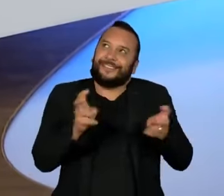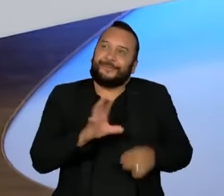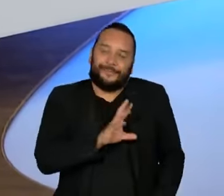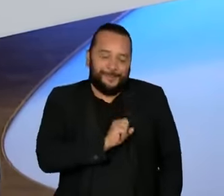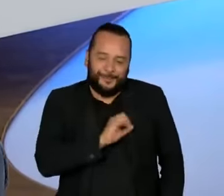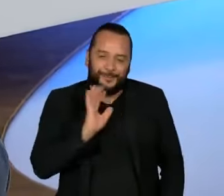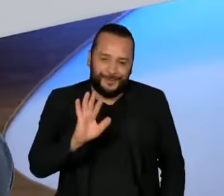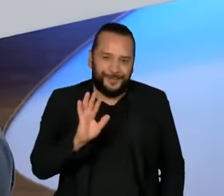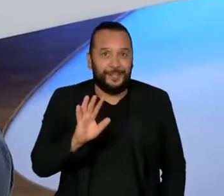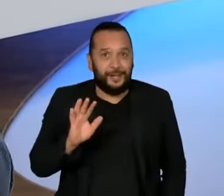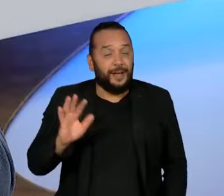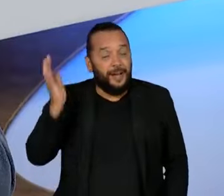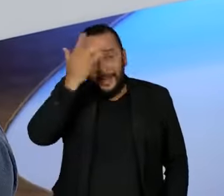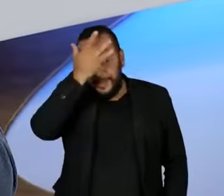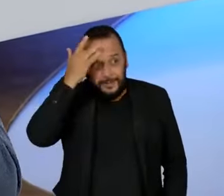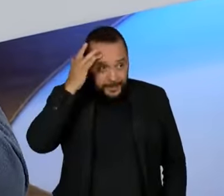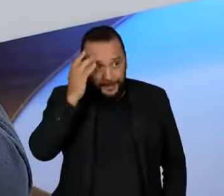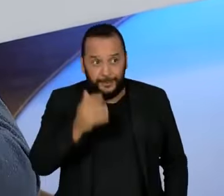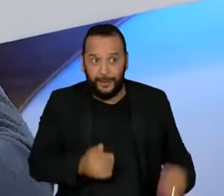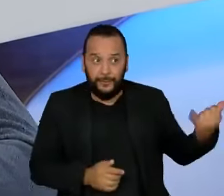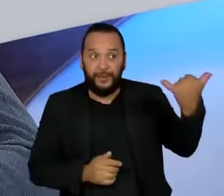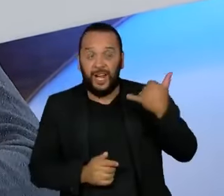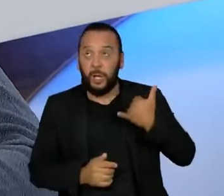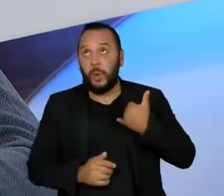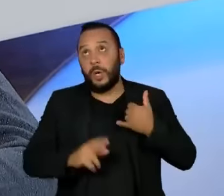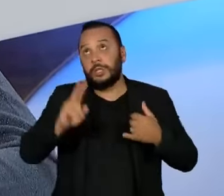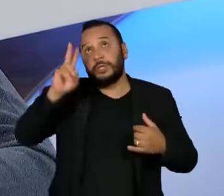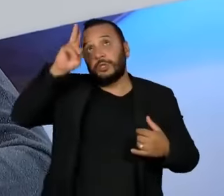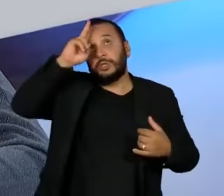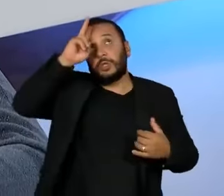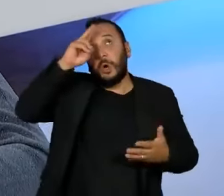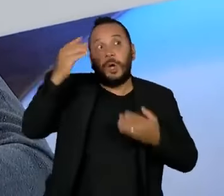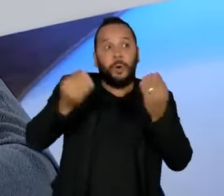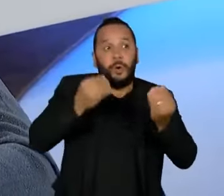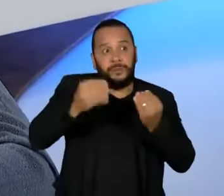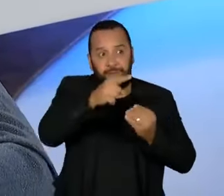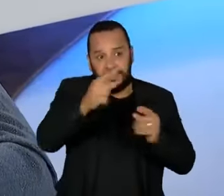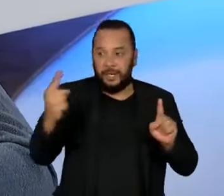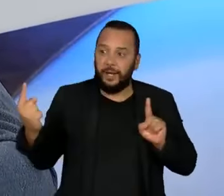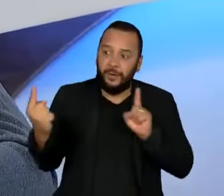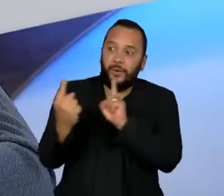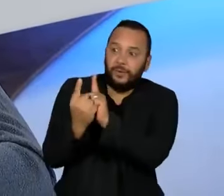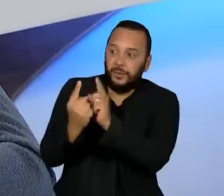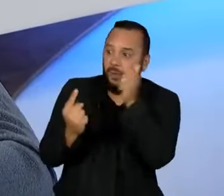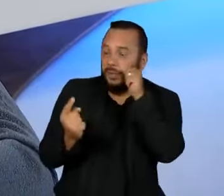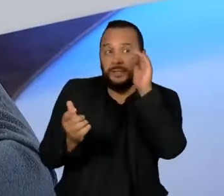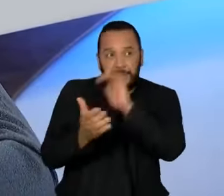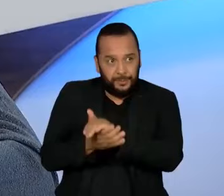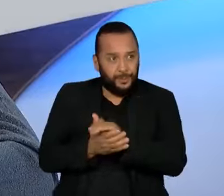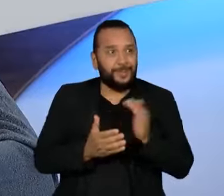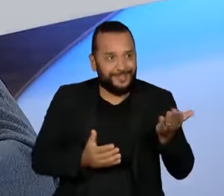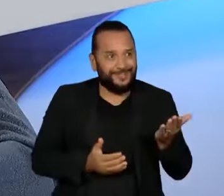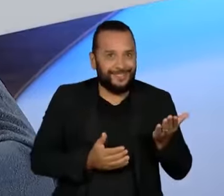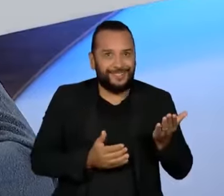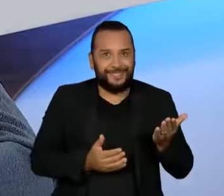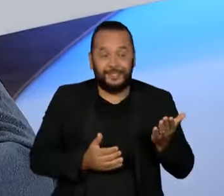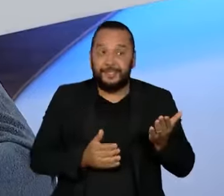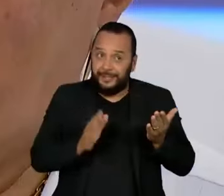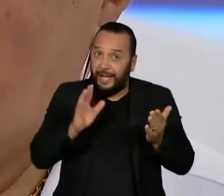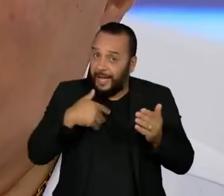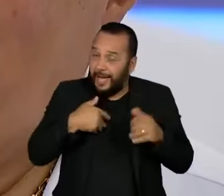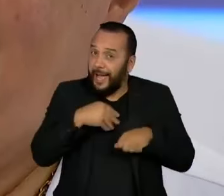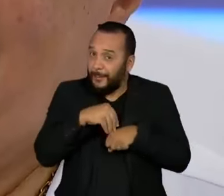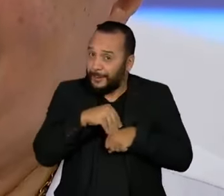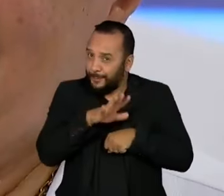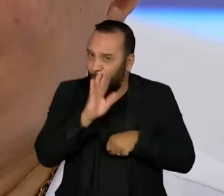ouvido, meio num formato lendo urbana, assim, esse seu encontro com a sua mulher, então, que você tinha chegado... Bom, vou dar um spoiler, mas vida